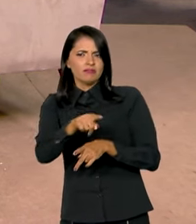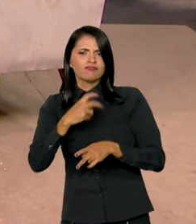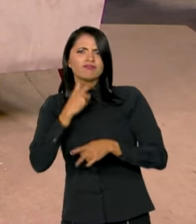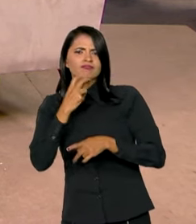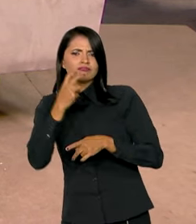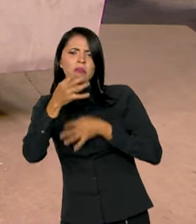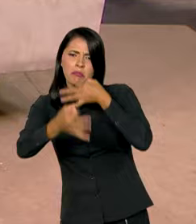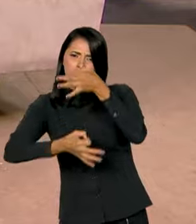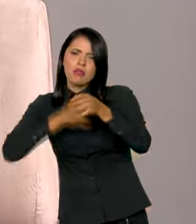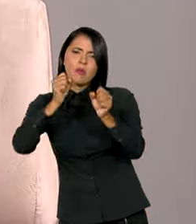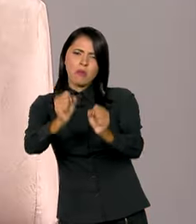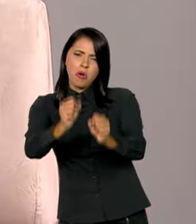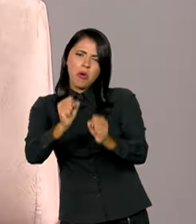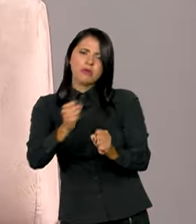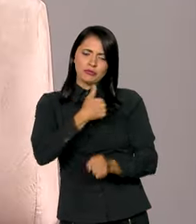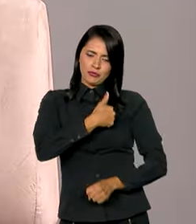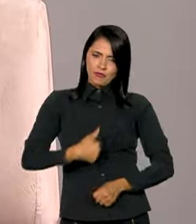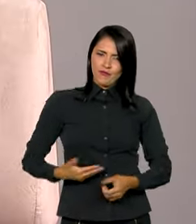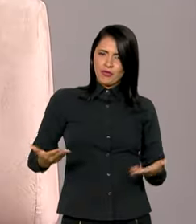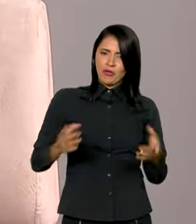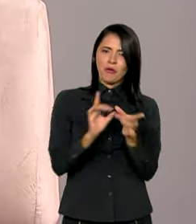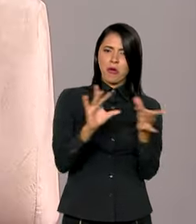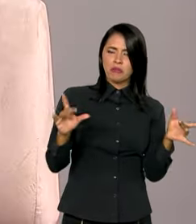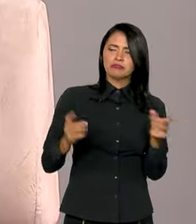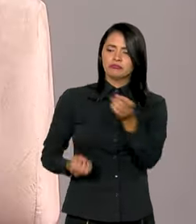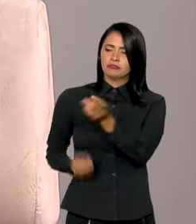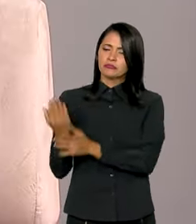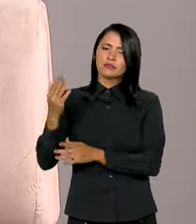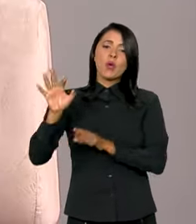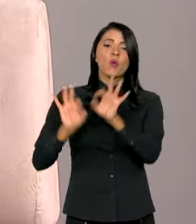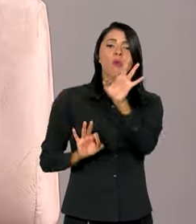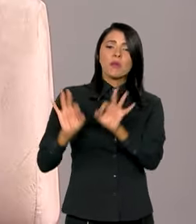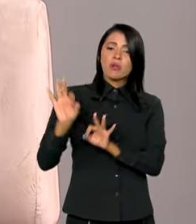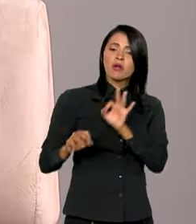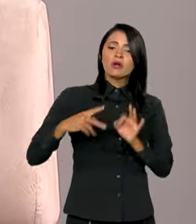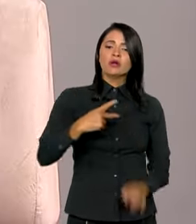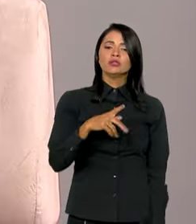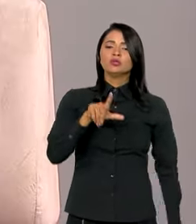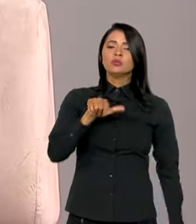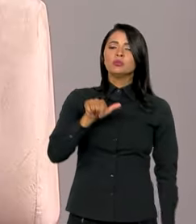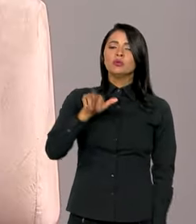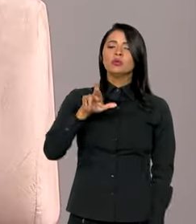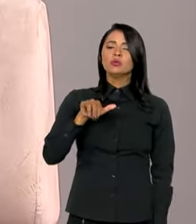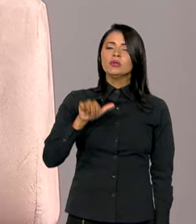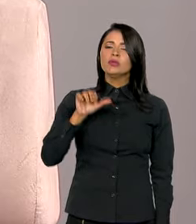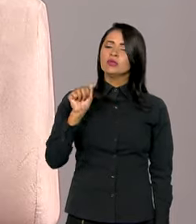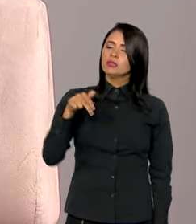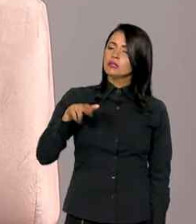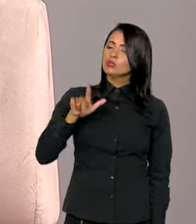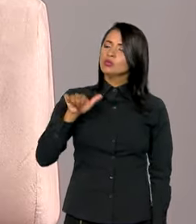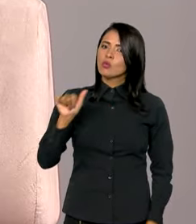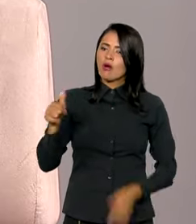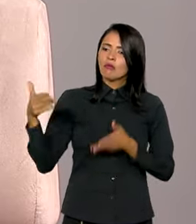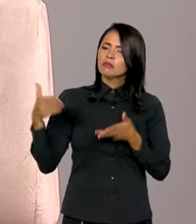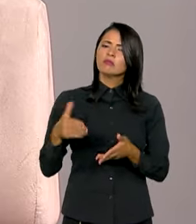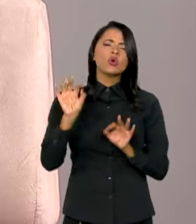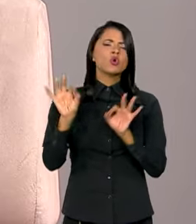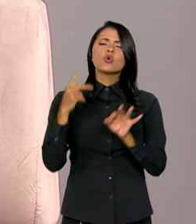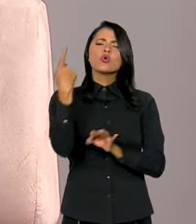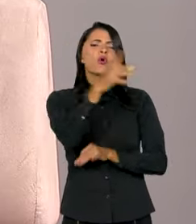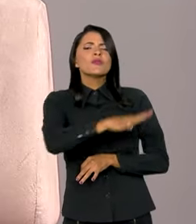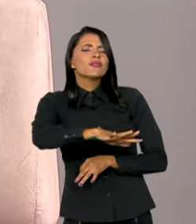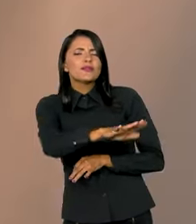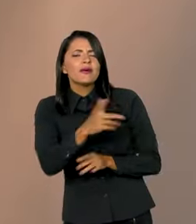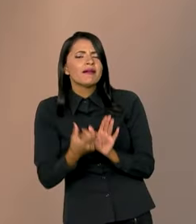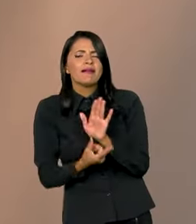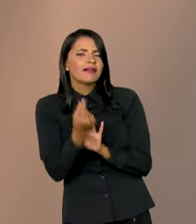Nós tivemos aí a construção de um plano plurianual participativo, né? Como que isso é contemplado na sua área de planejamento e orçamento,